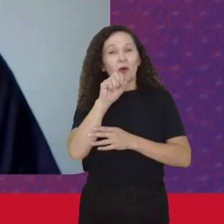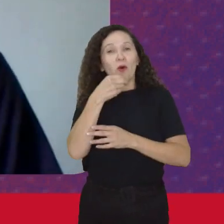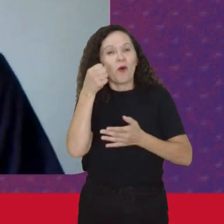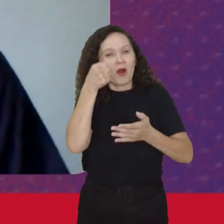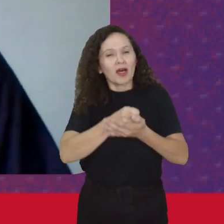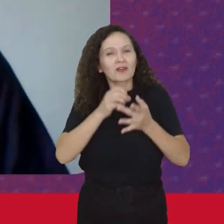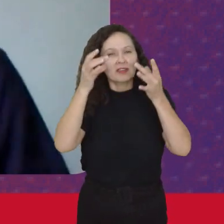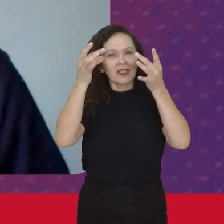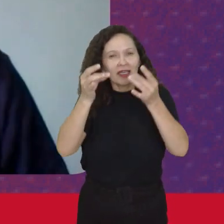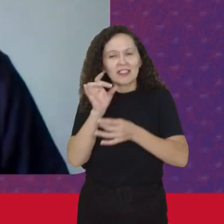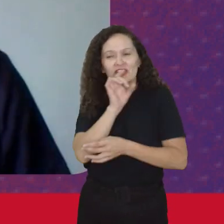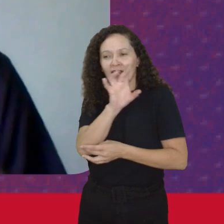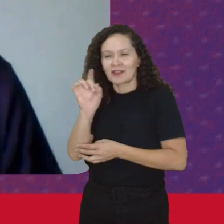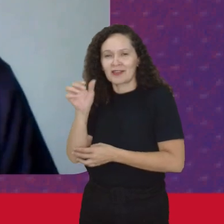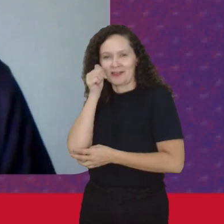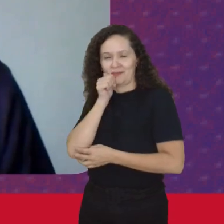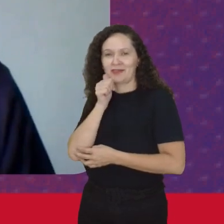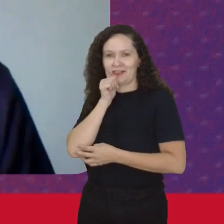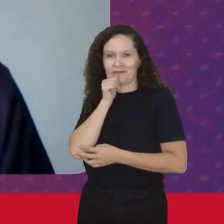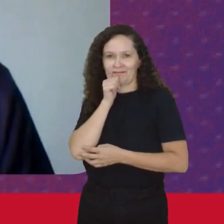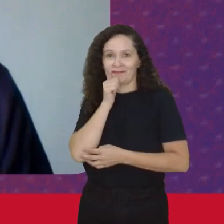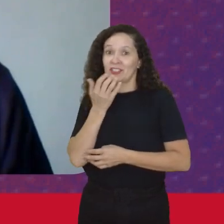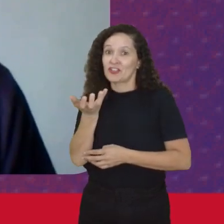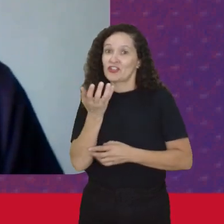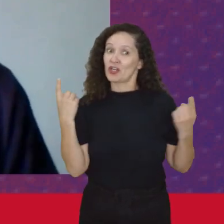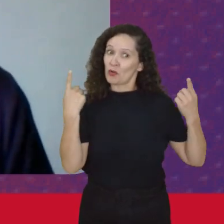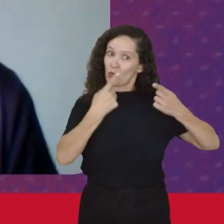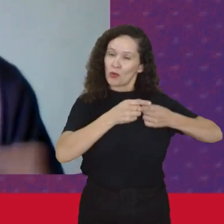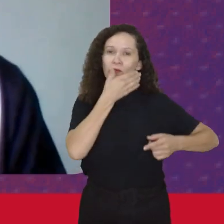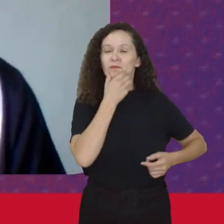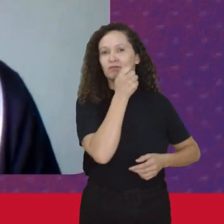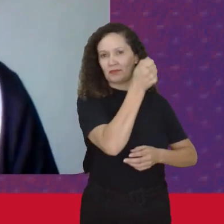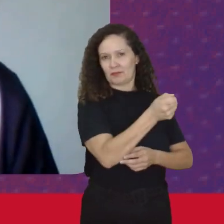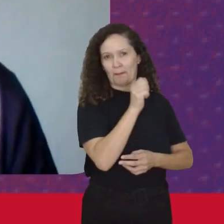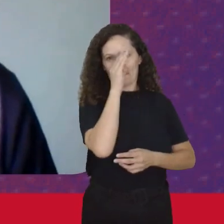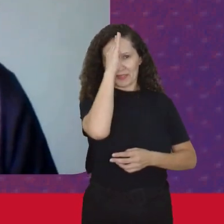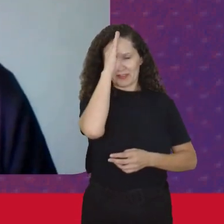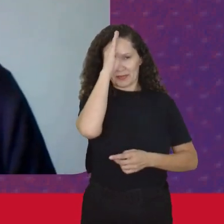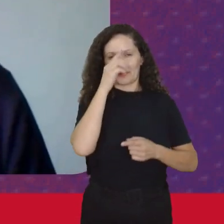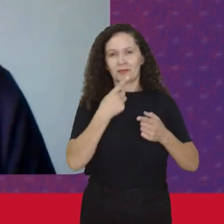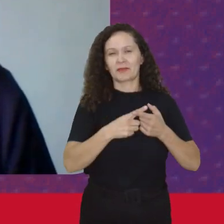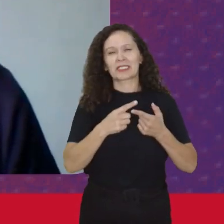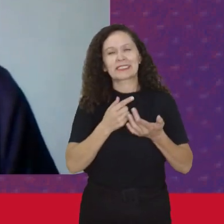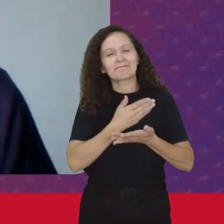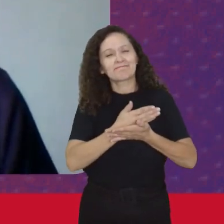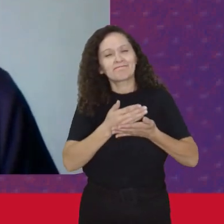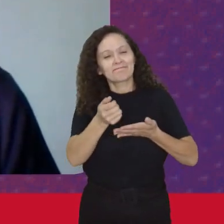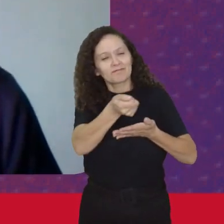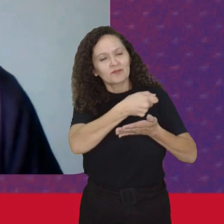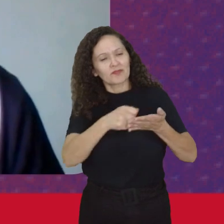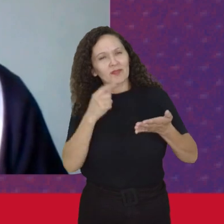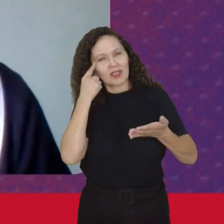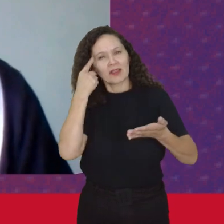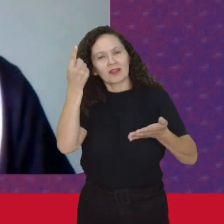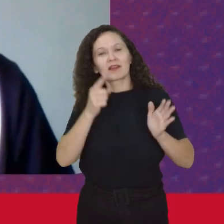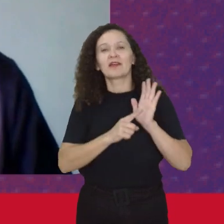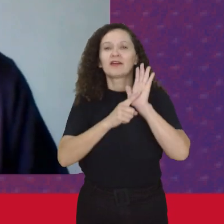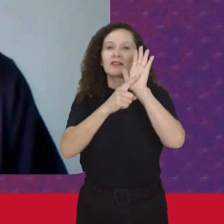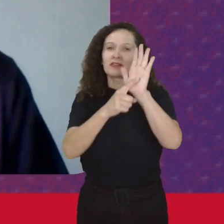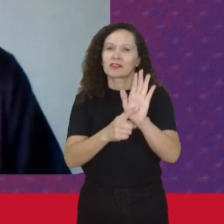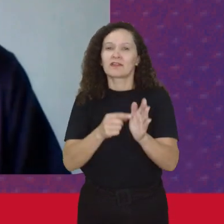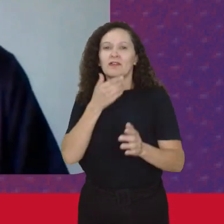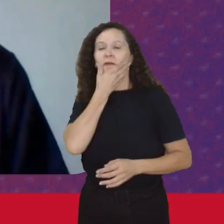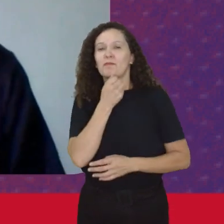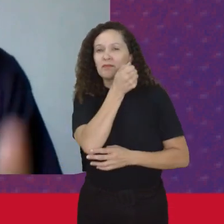E elas colocavam Que era a dimensão Da luta contra o patriarcado Inclusive Na formulação teórica Elas colocavam Que o